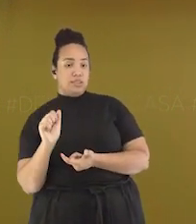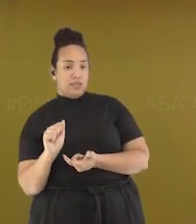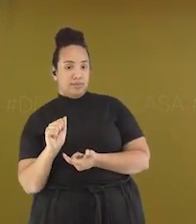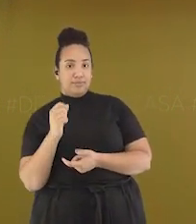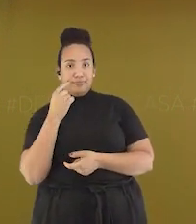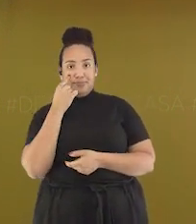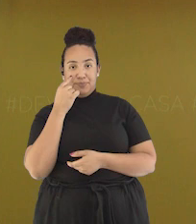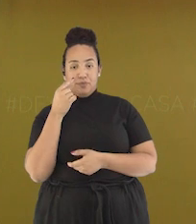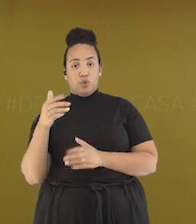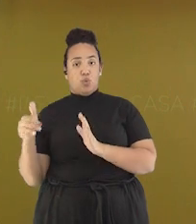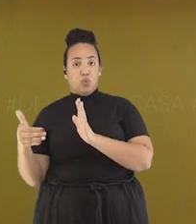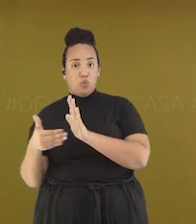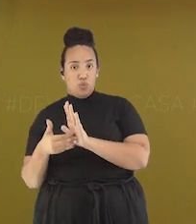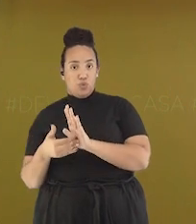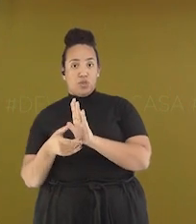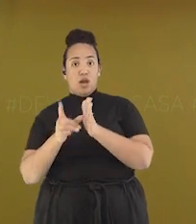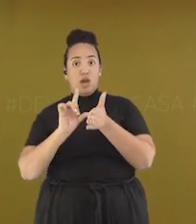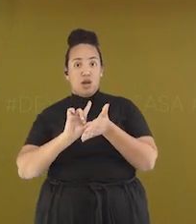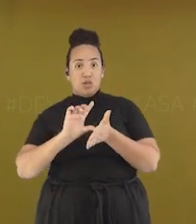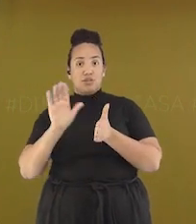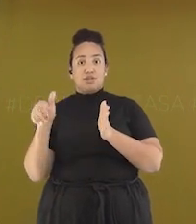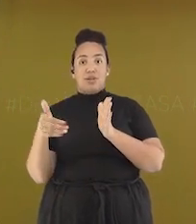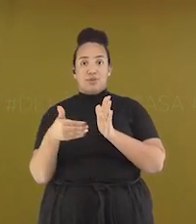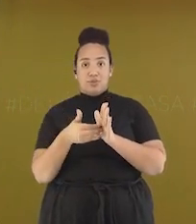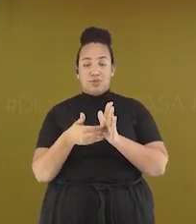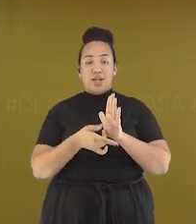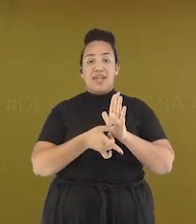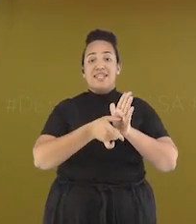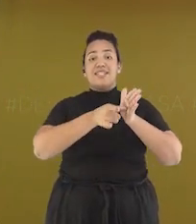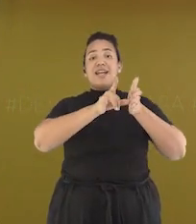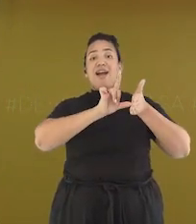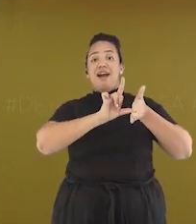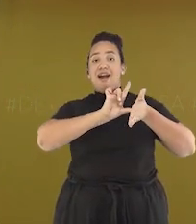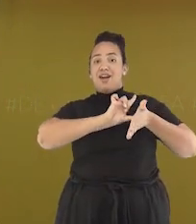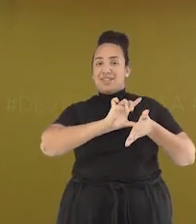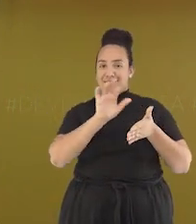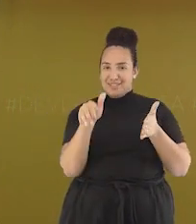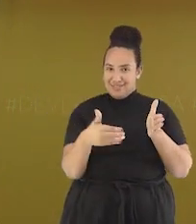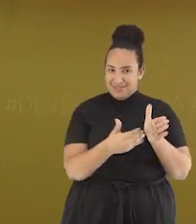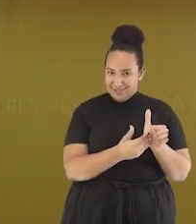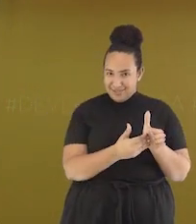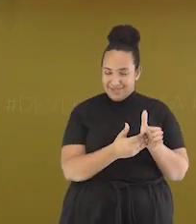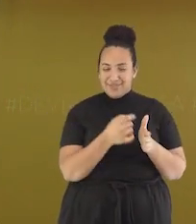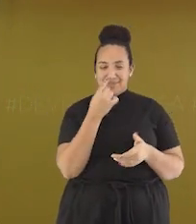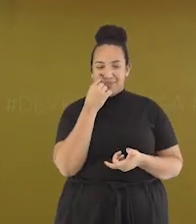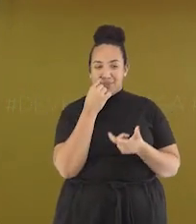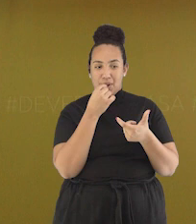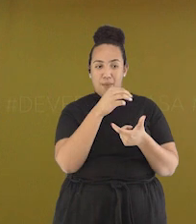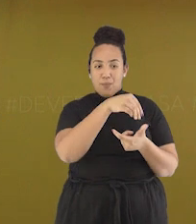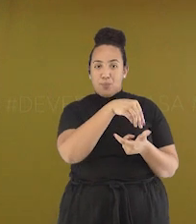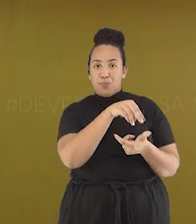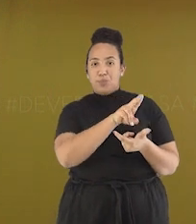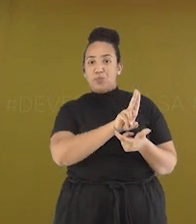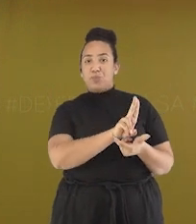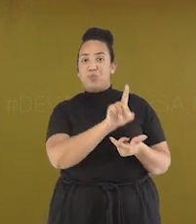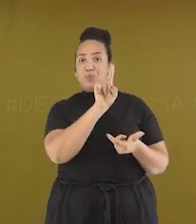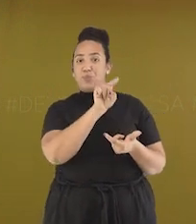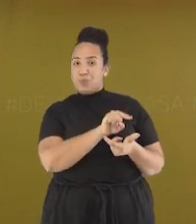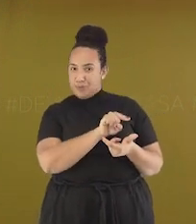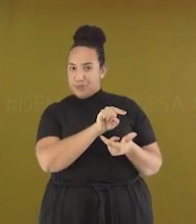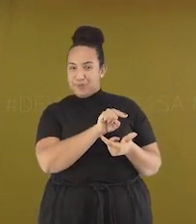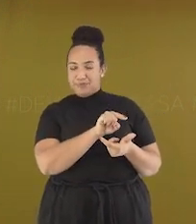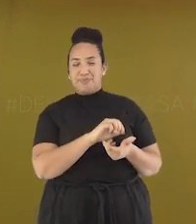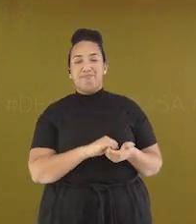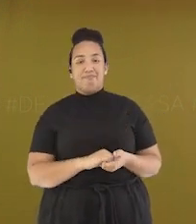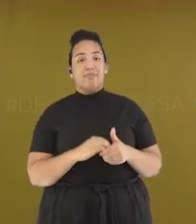Última, penúltima, antepenúltima. A sílaba mais forte é mu. Então, dizemos